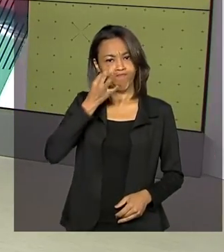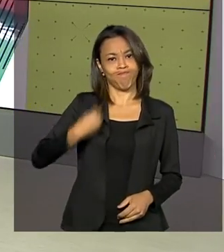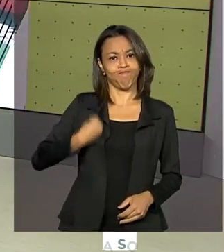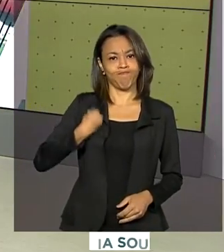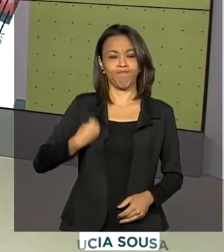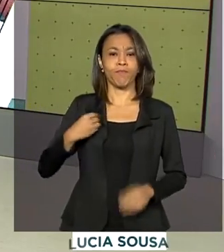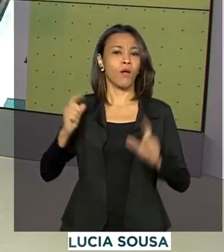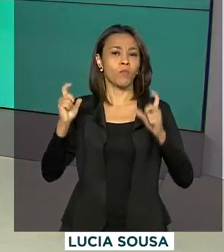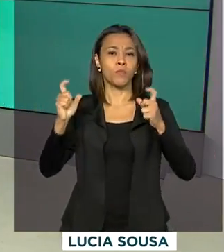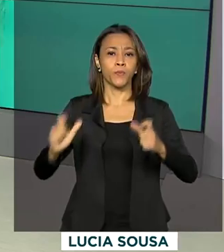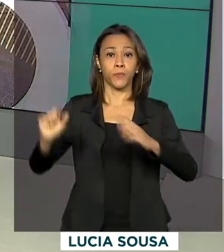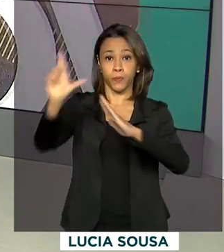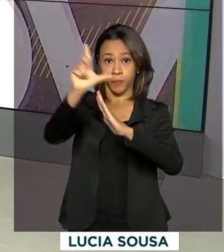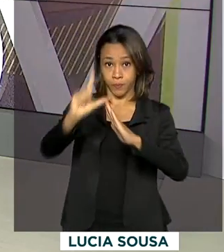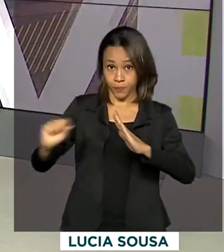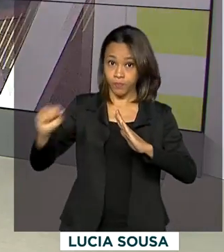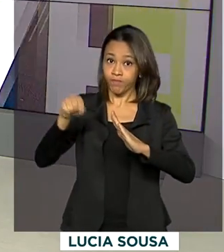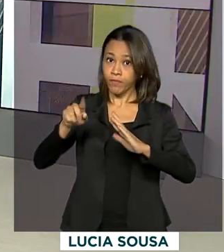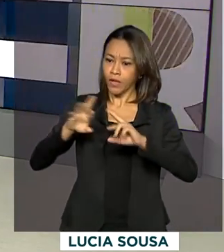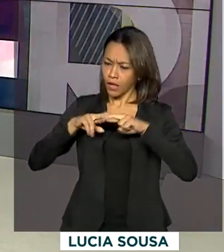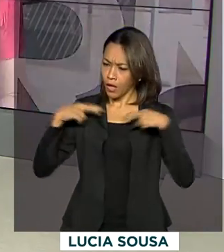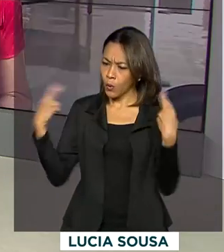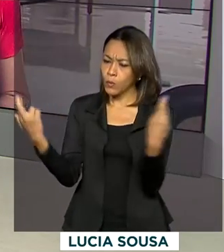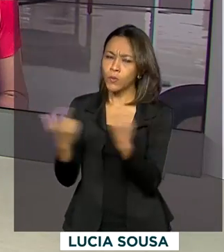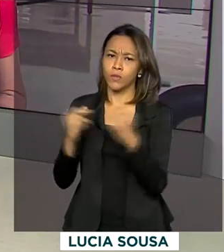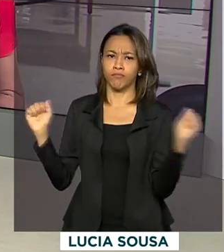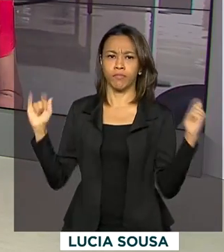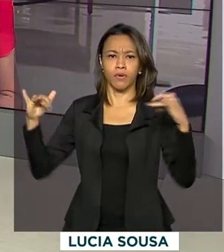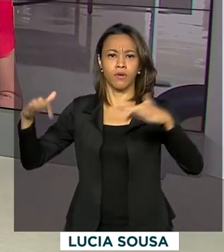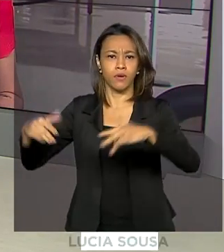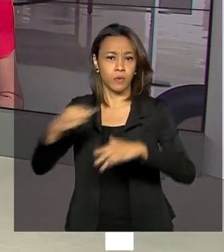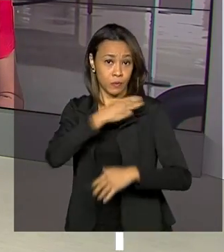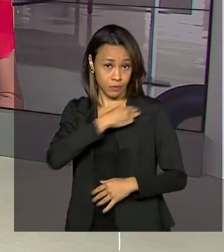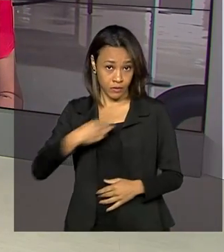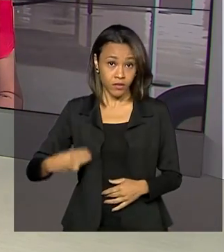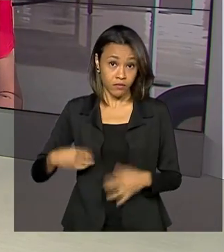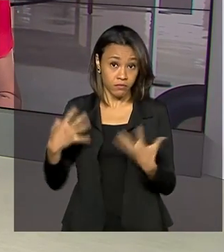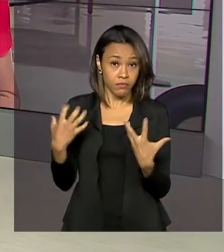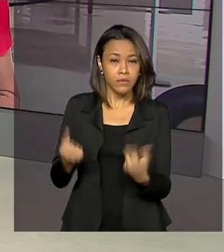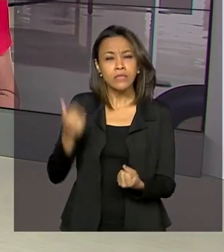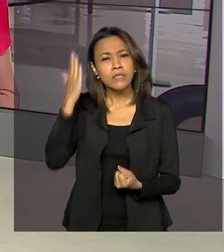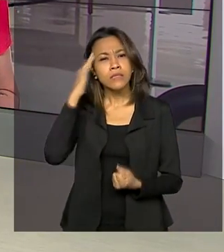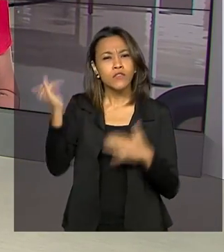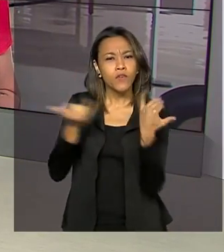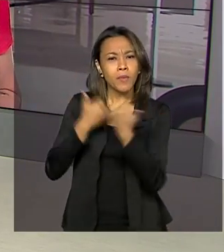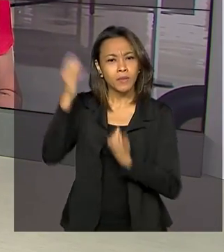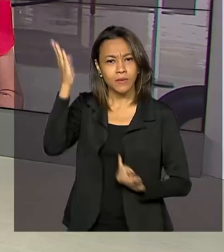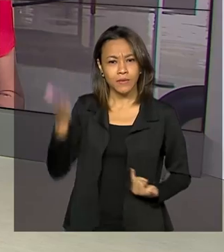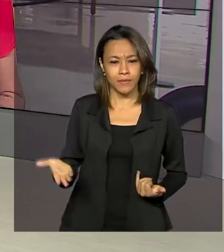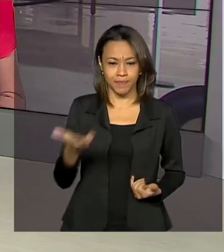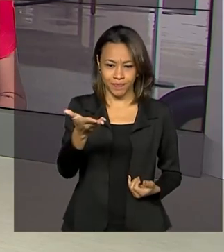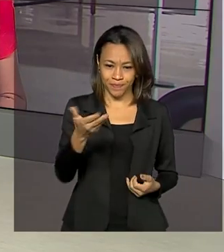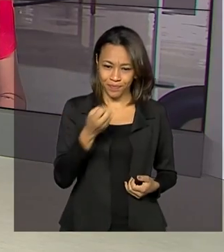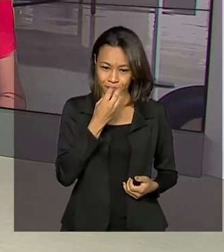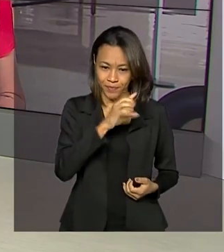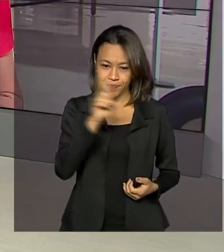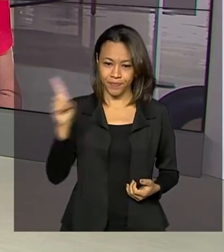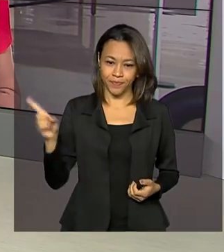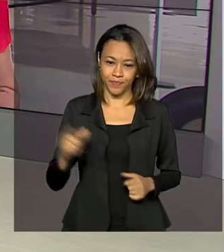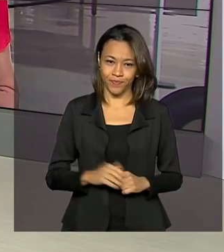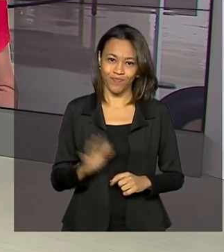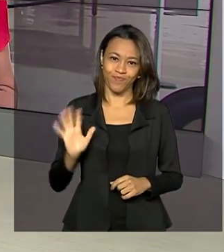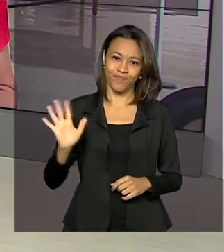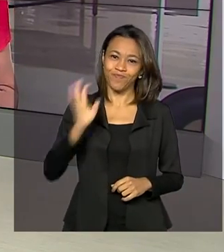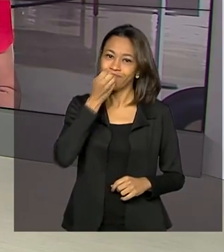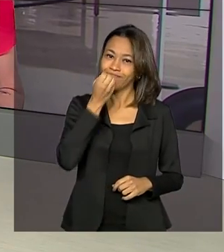Planalto reunido com ministros. Vamos até lá saber os detalhes com a repórter Luana Karen. Bom dia, Luana. Olá,